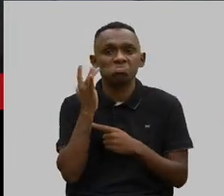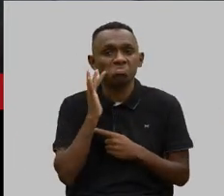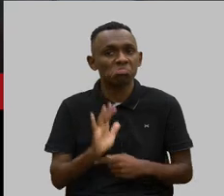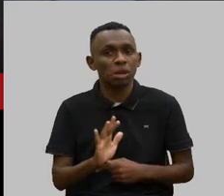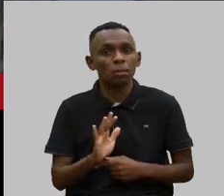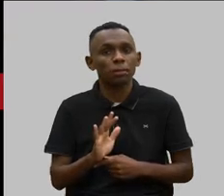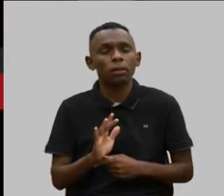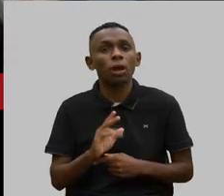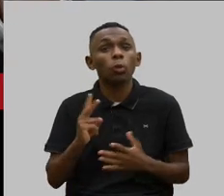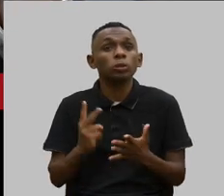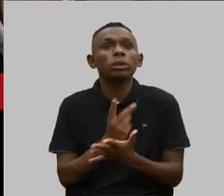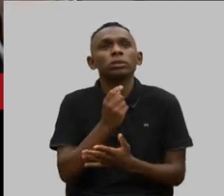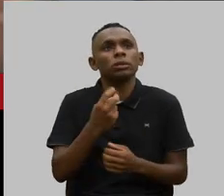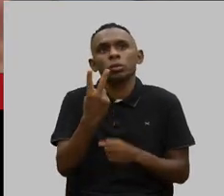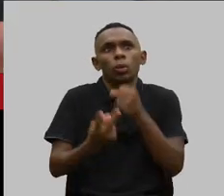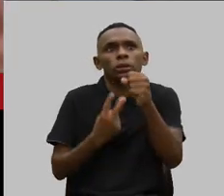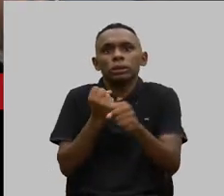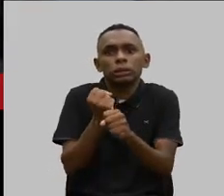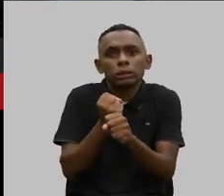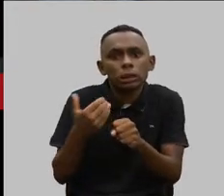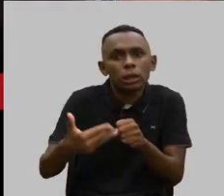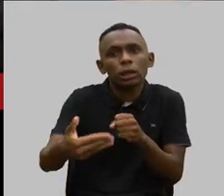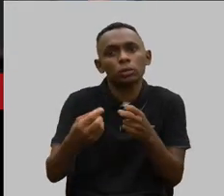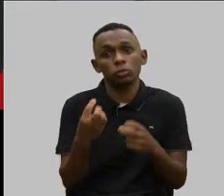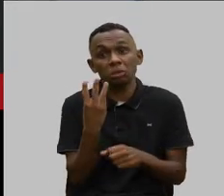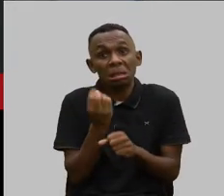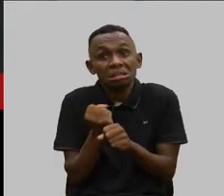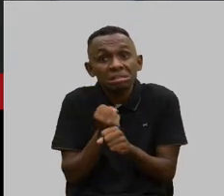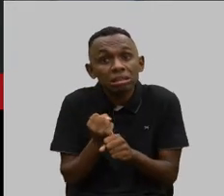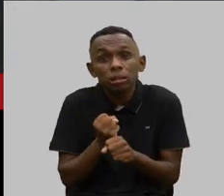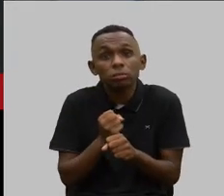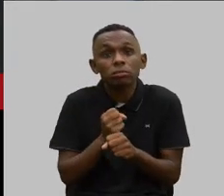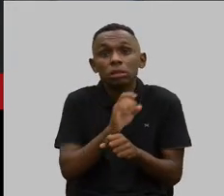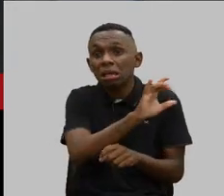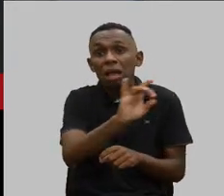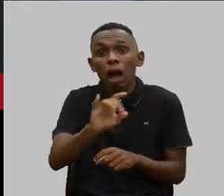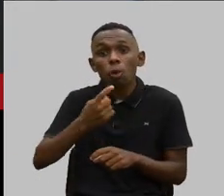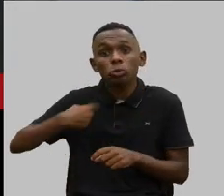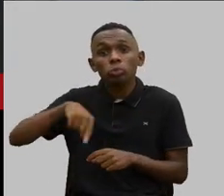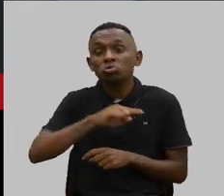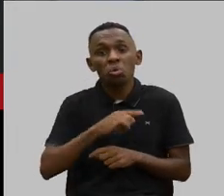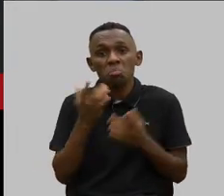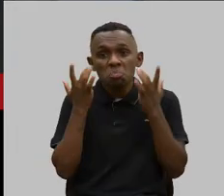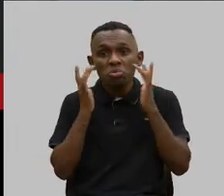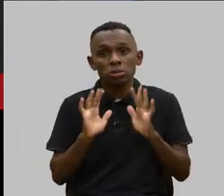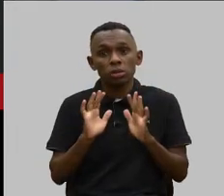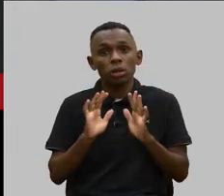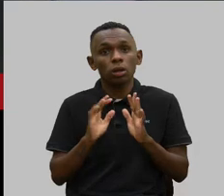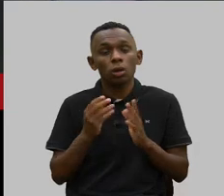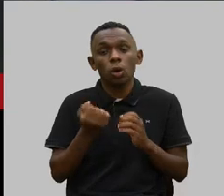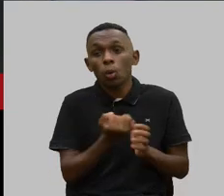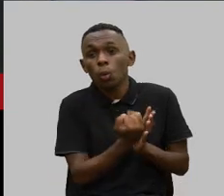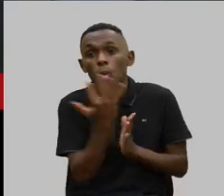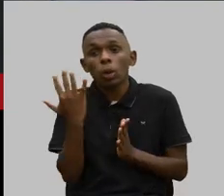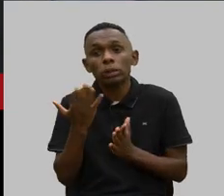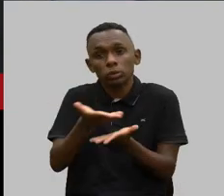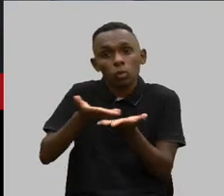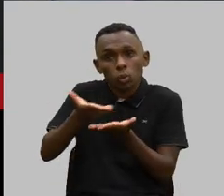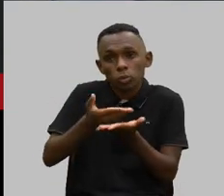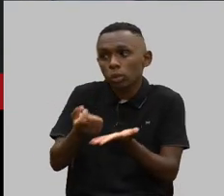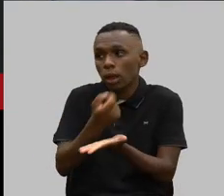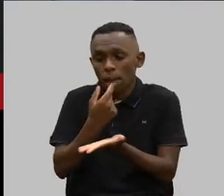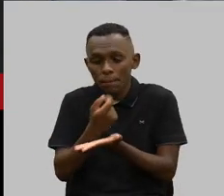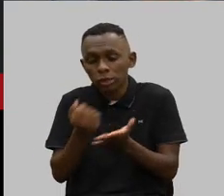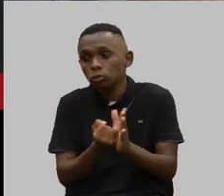O que vai acontecer daqui a dois anos? Há três anos com cada um de nós aqui? Nós vamos precisar de quantas consultas, quantos remédios, quantos